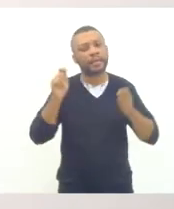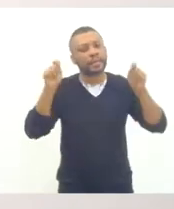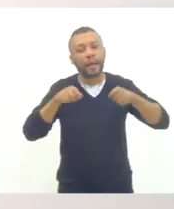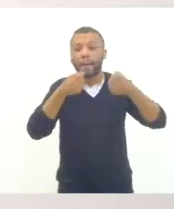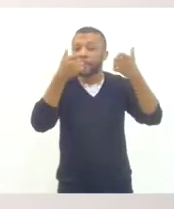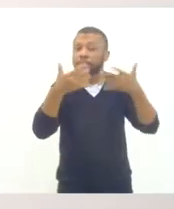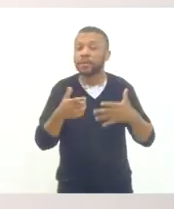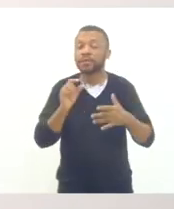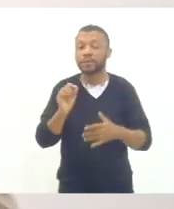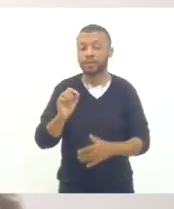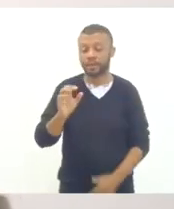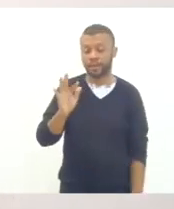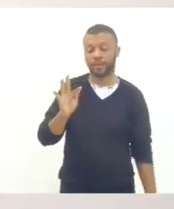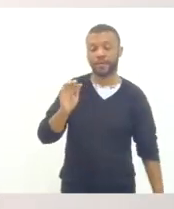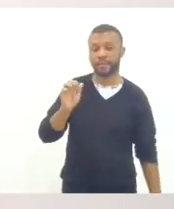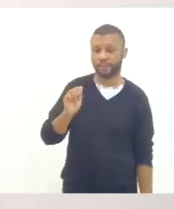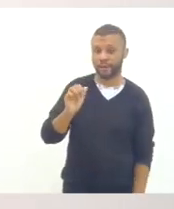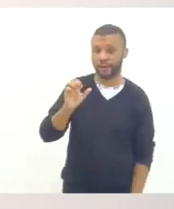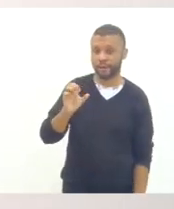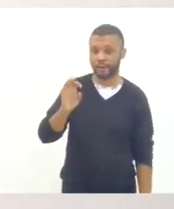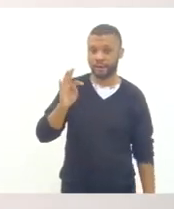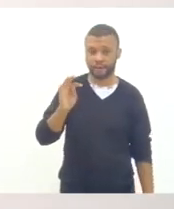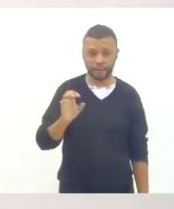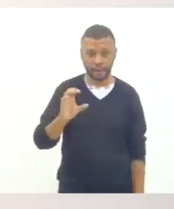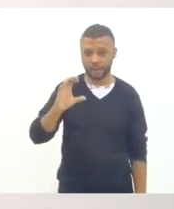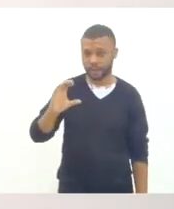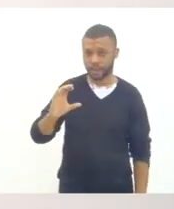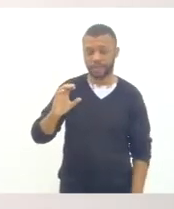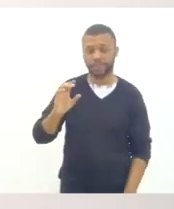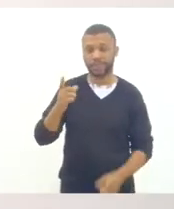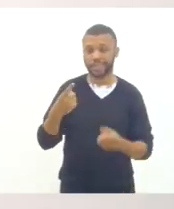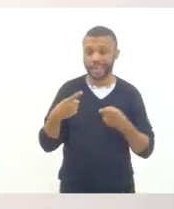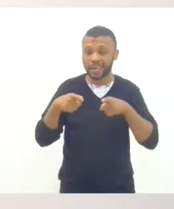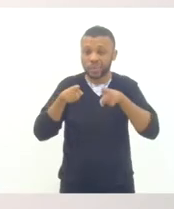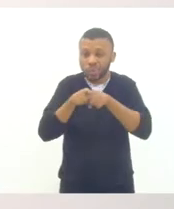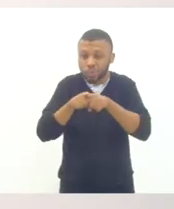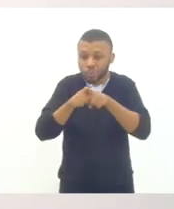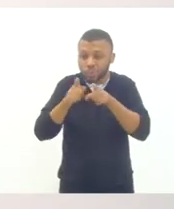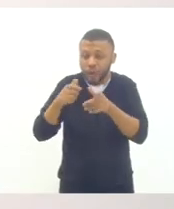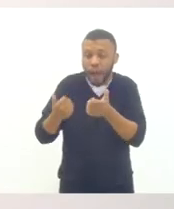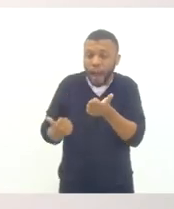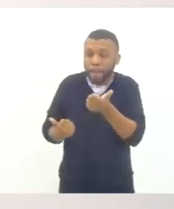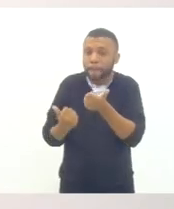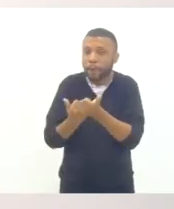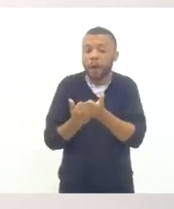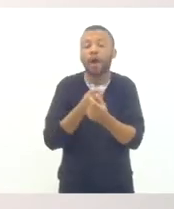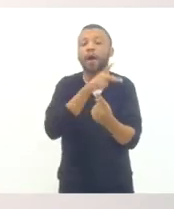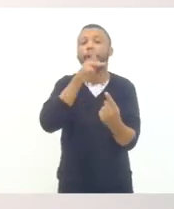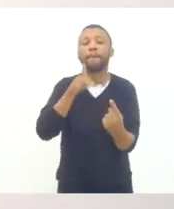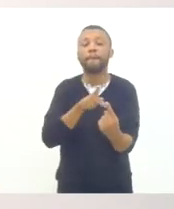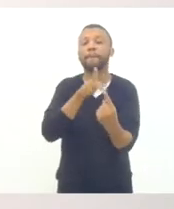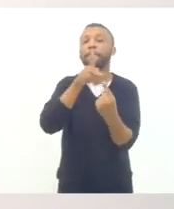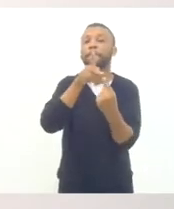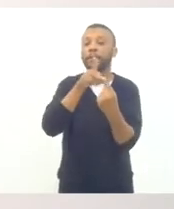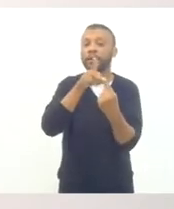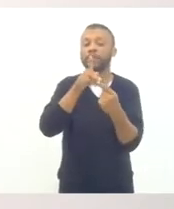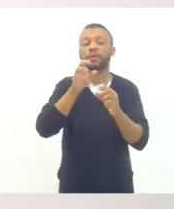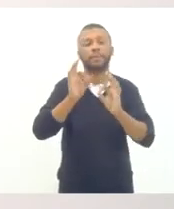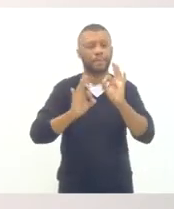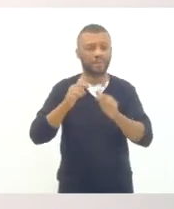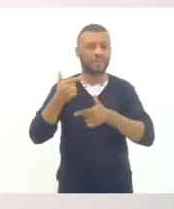FAETEC está, estará junto sempre com esse plano plano de trabalho